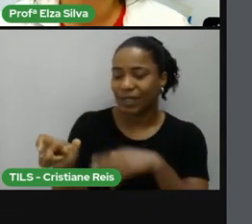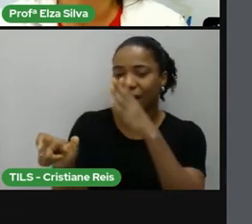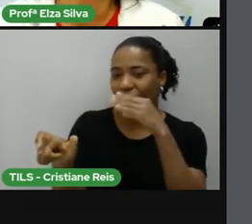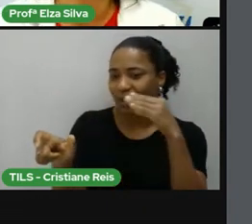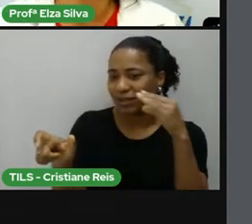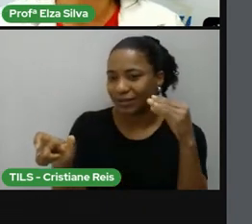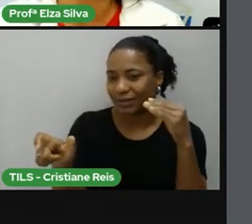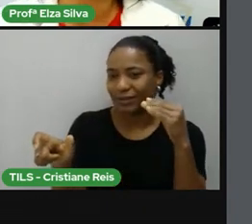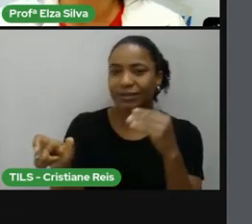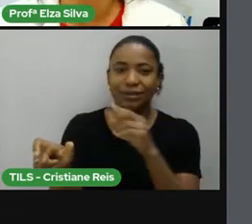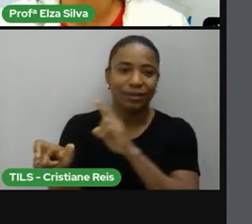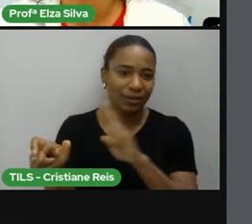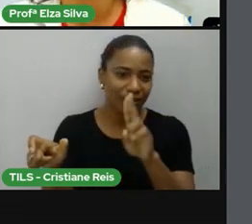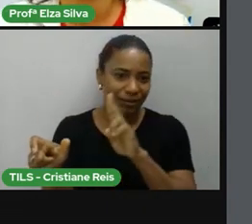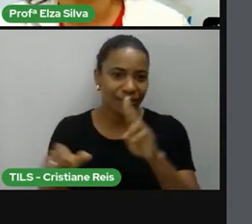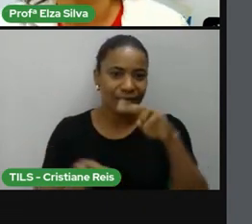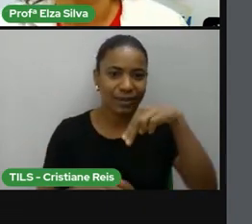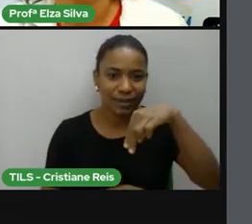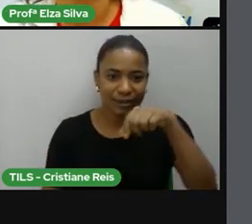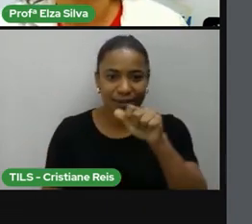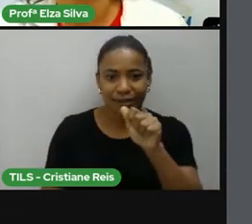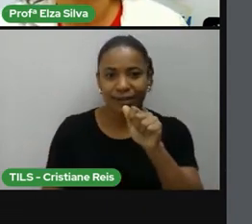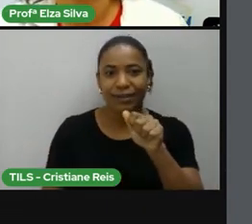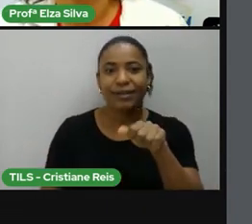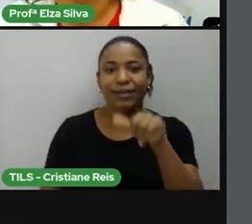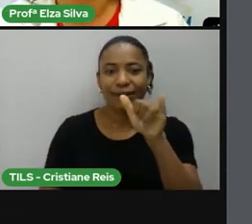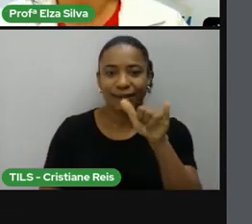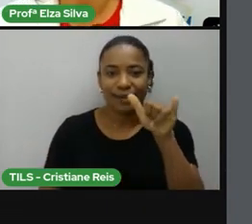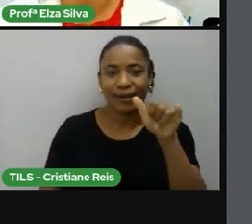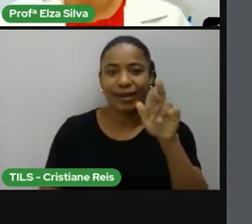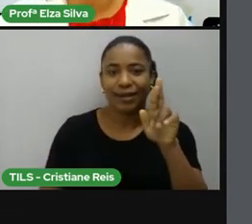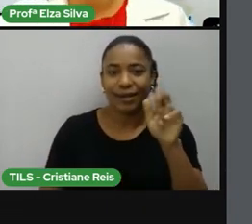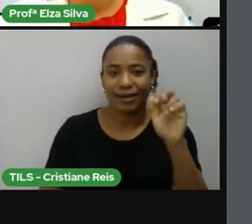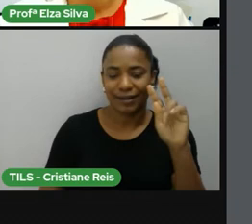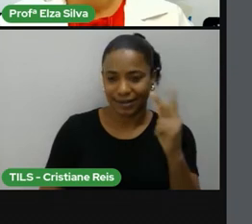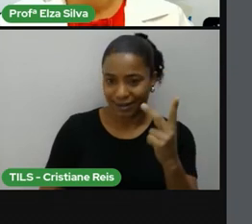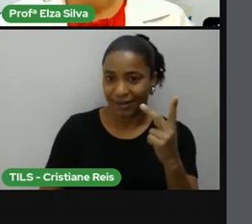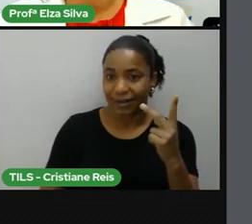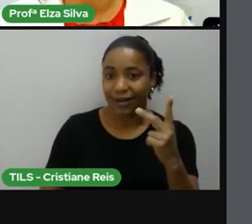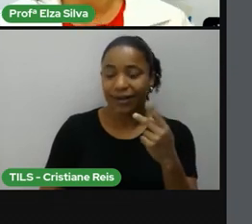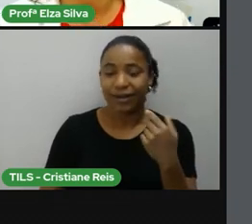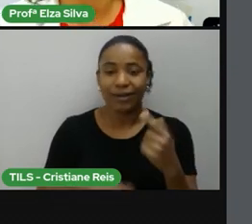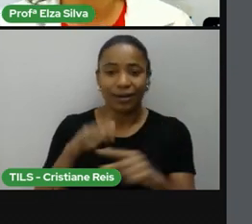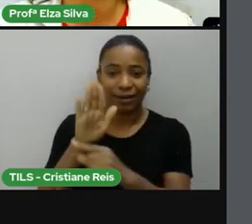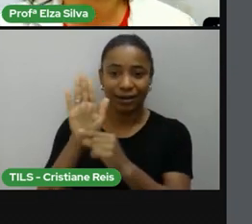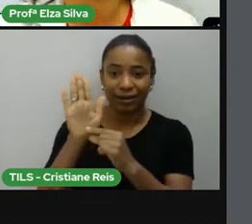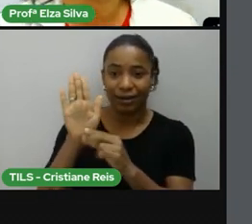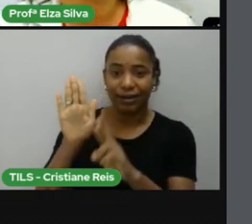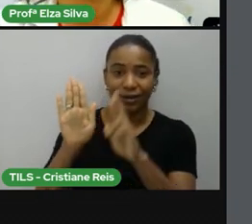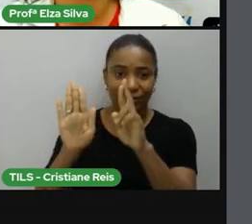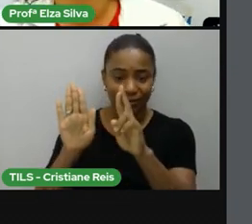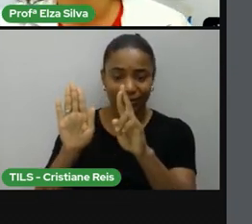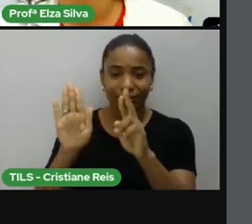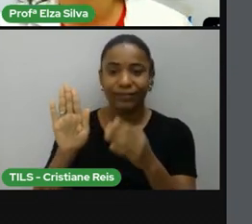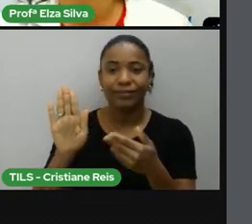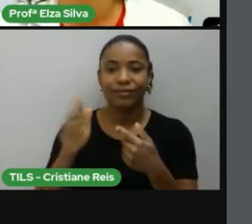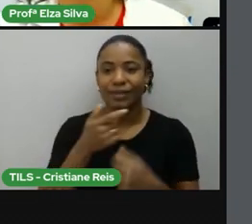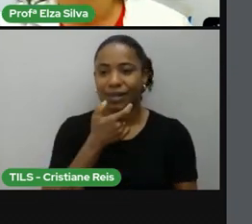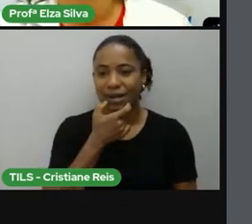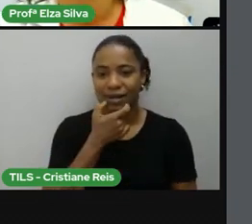de nome Nayara Wahid Ela diz You are a sea of light